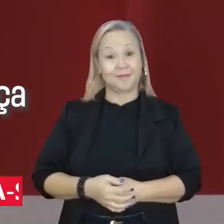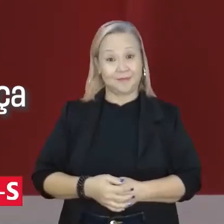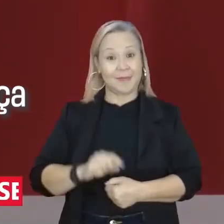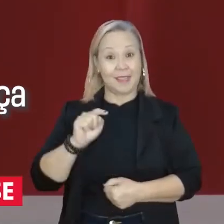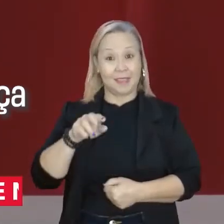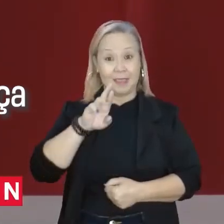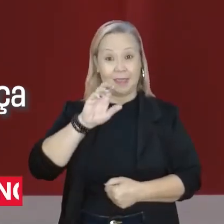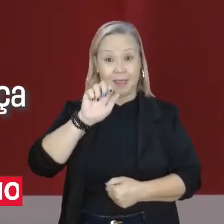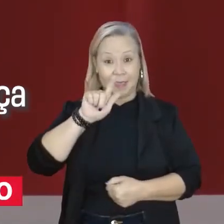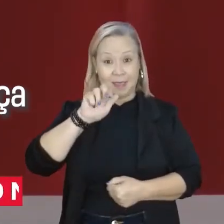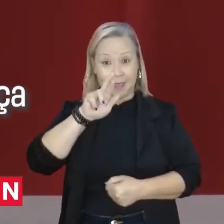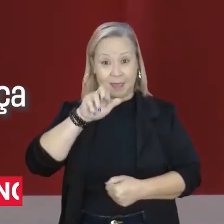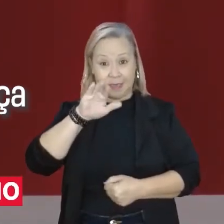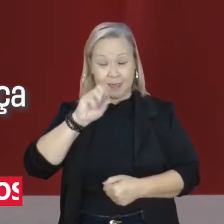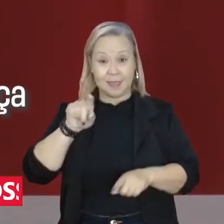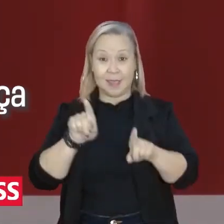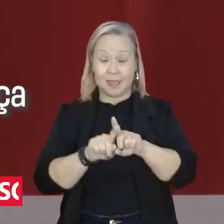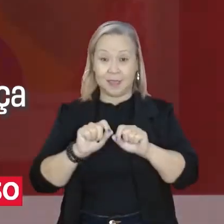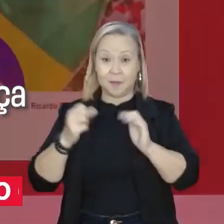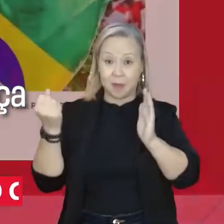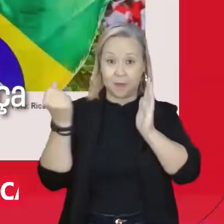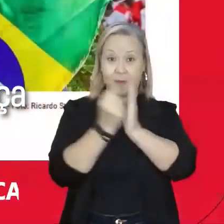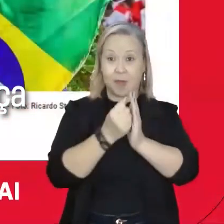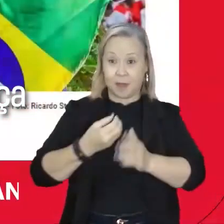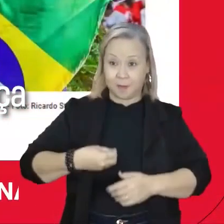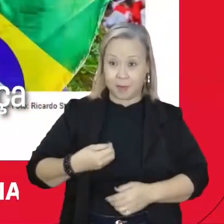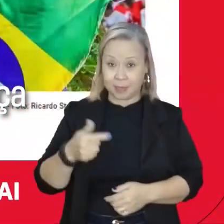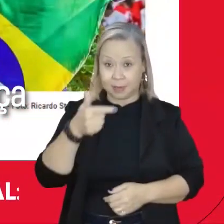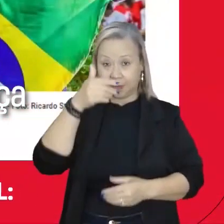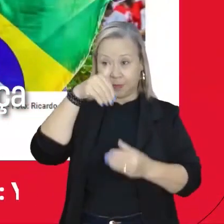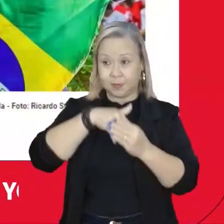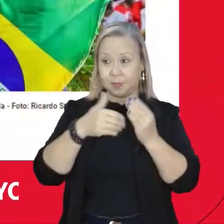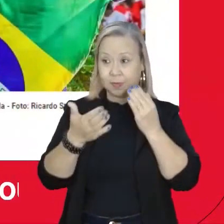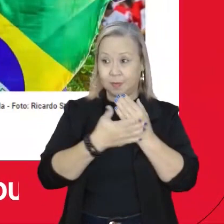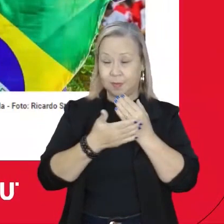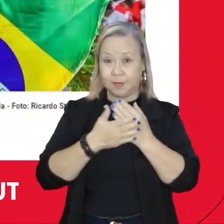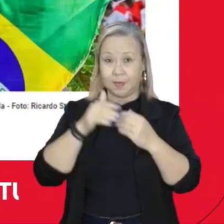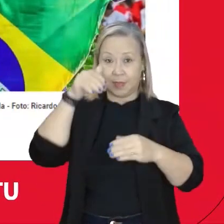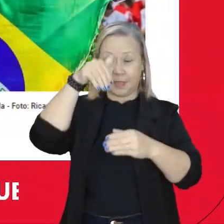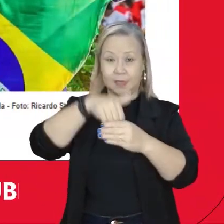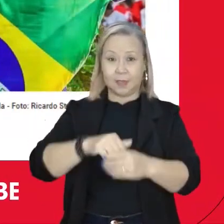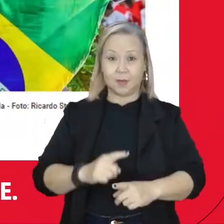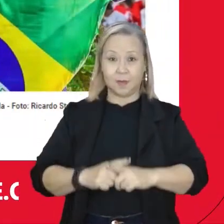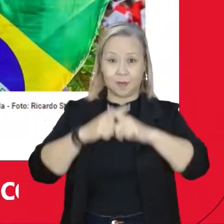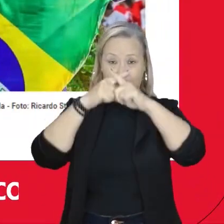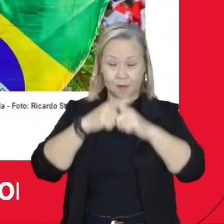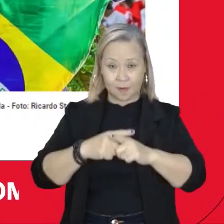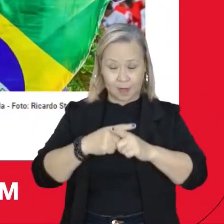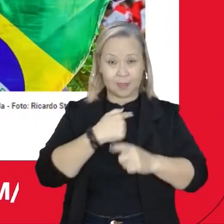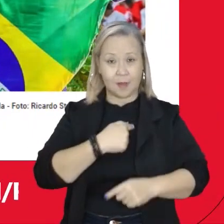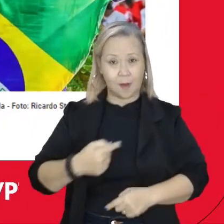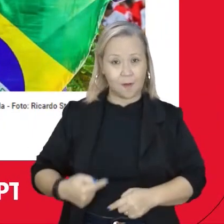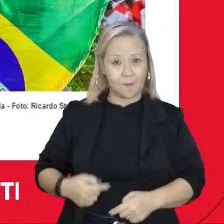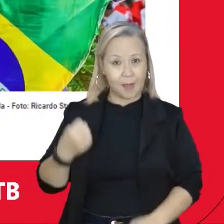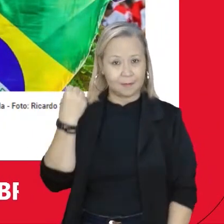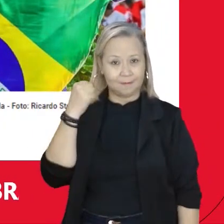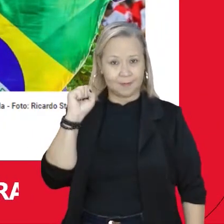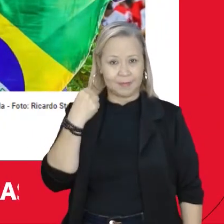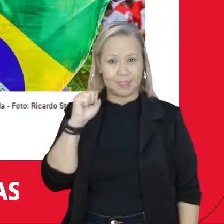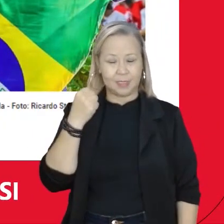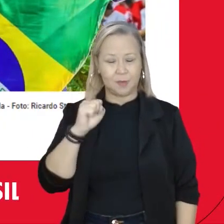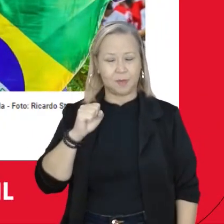O Rogério Carvalho também marca presença no segundo turno das eleições concorrendo ao governo de Sergipe depois de alcançar